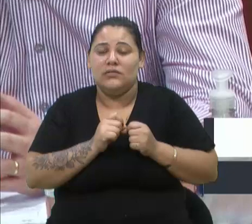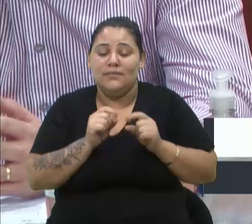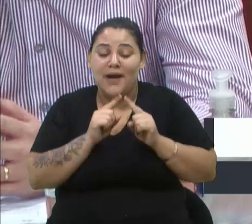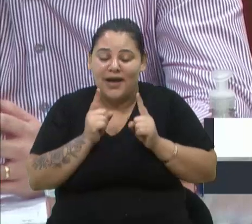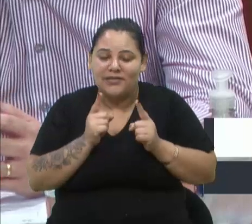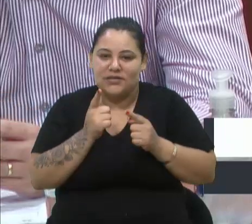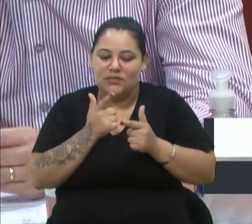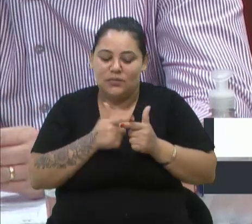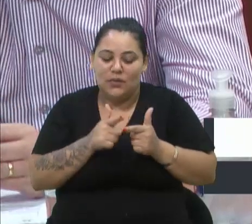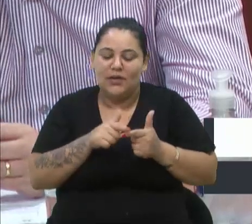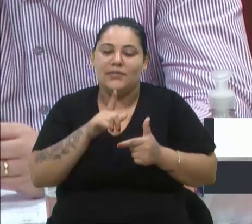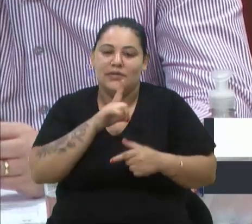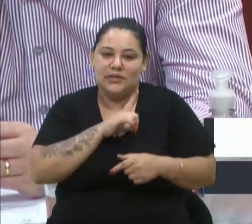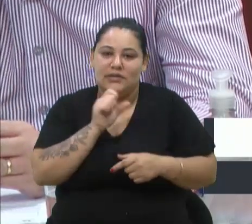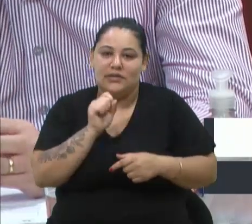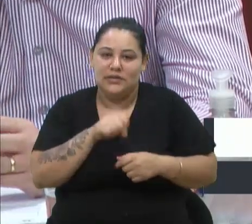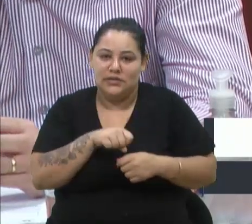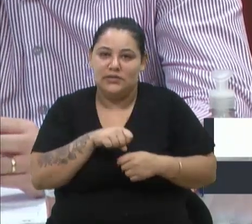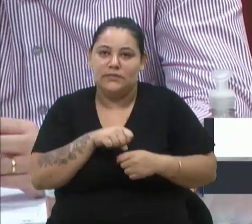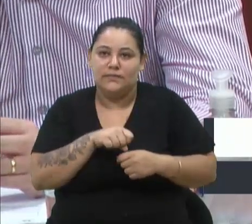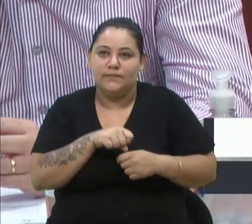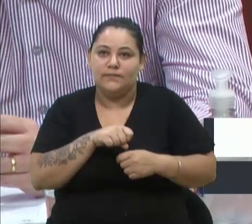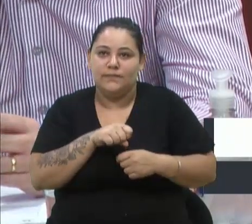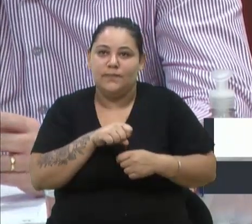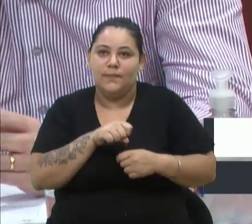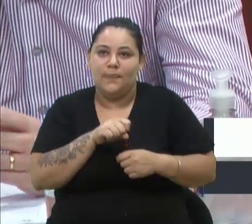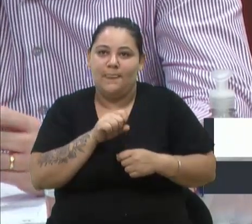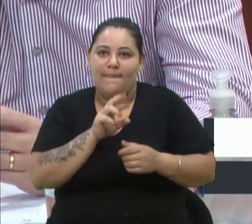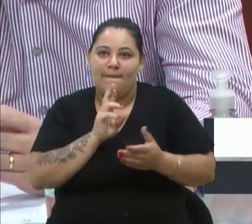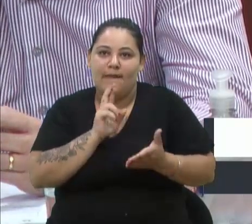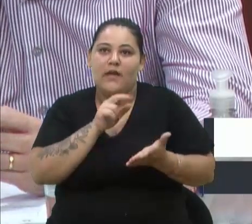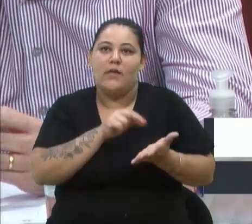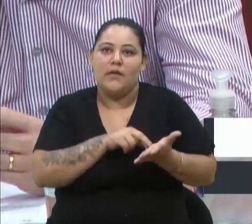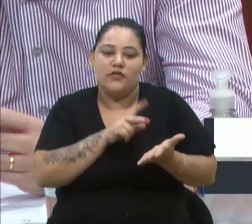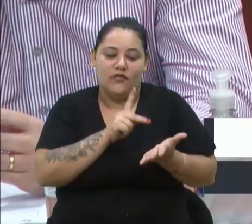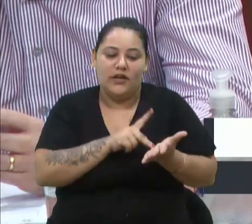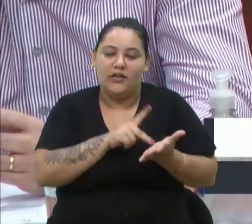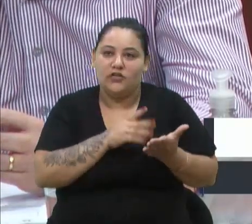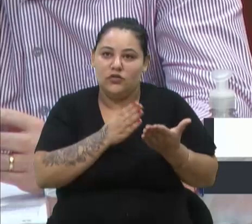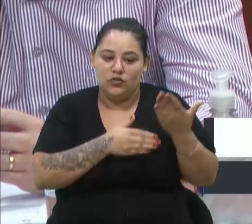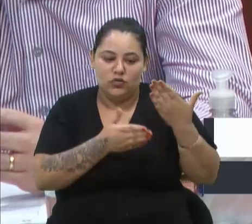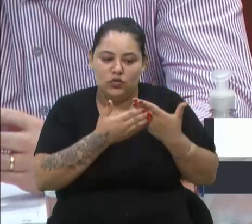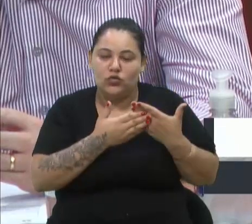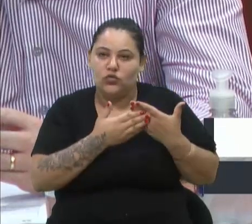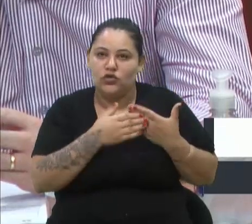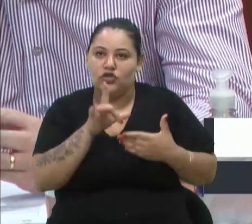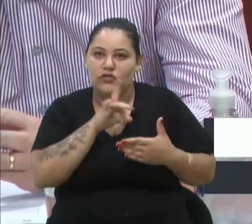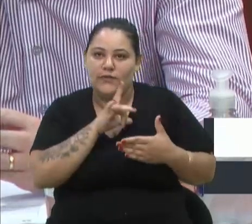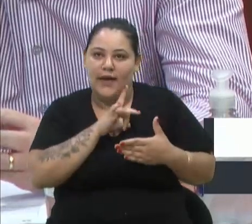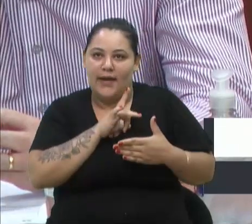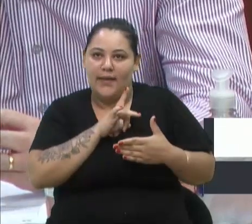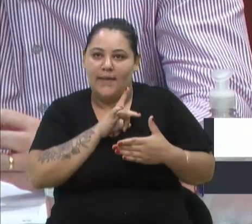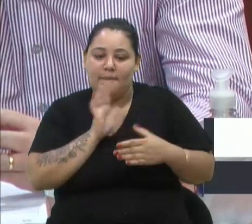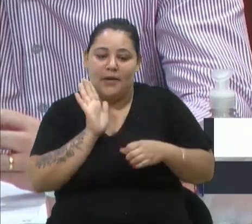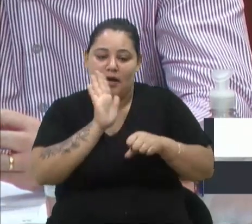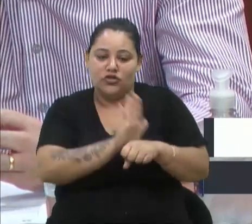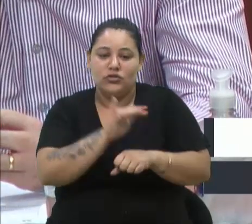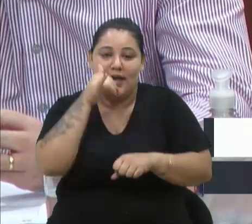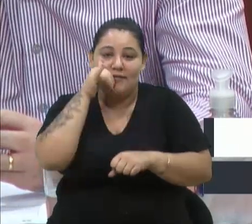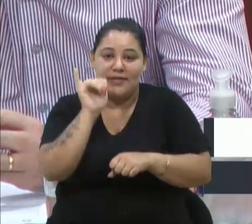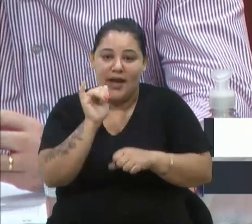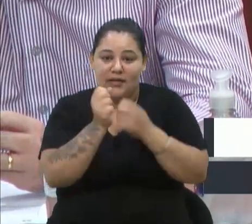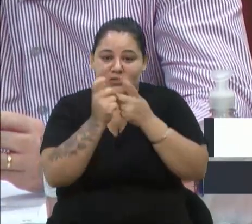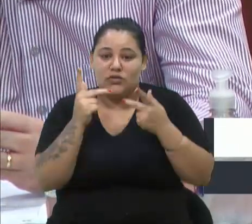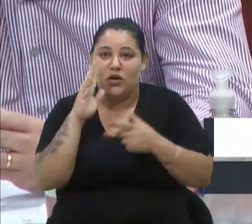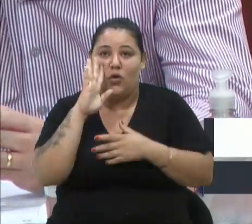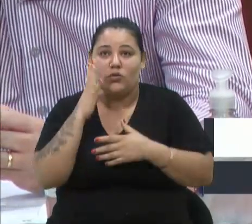problema que existe e que, realmente, tudo que vier para ajudar a evitar que essas coisas aconteçam,